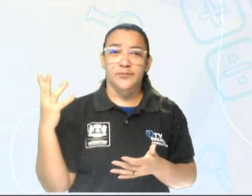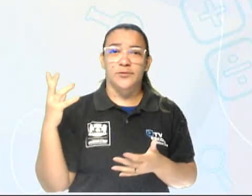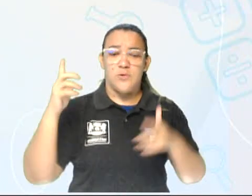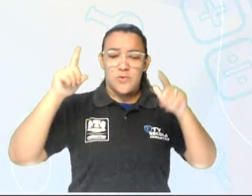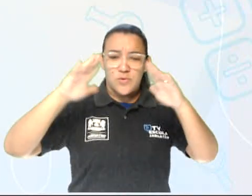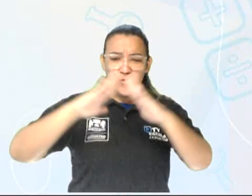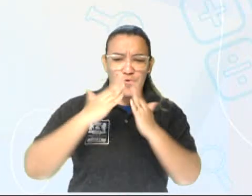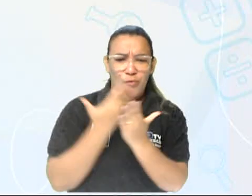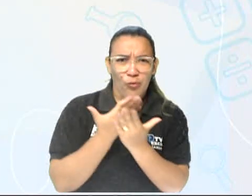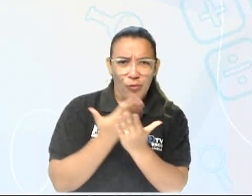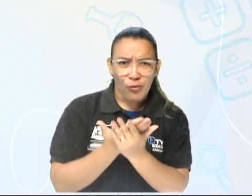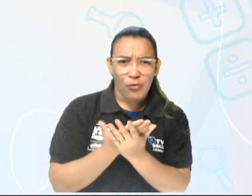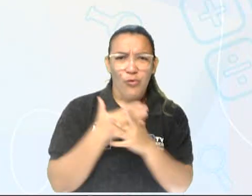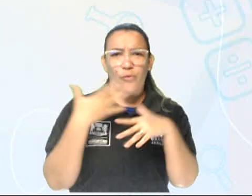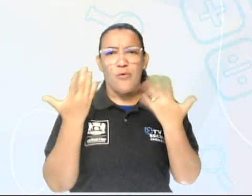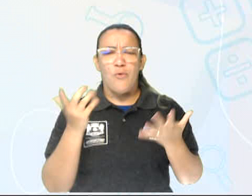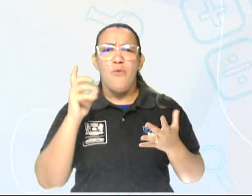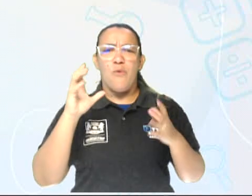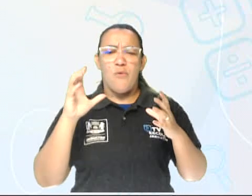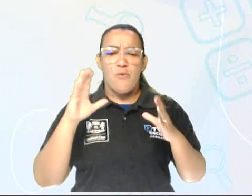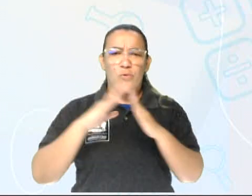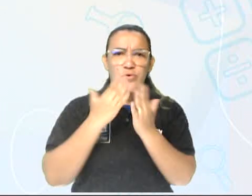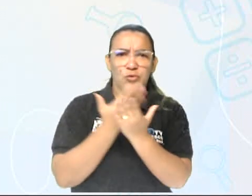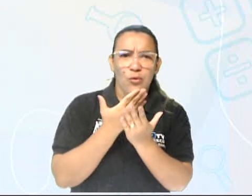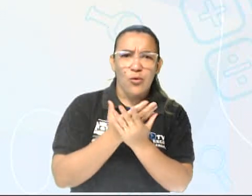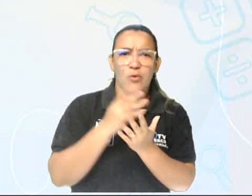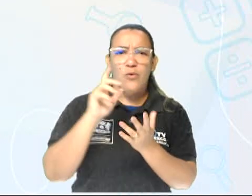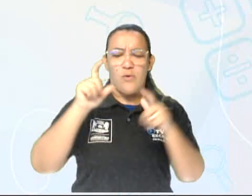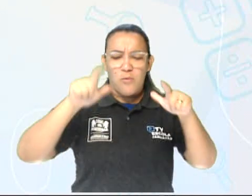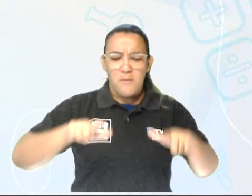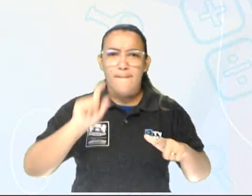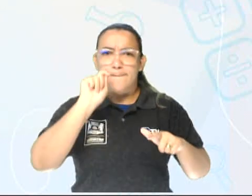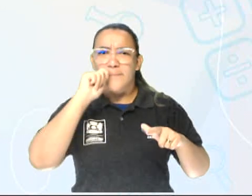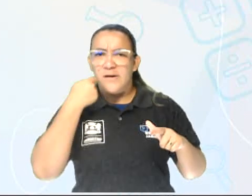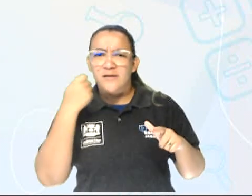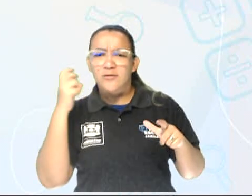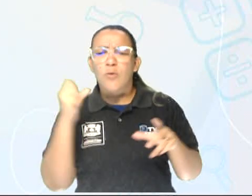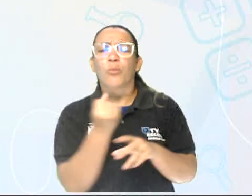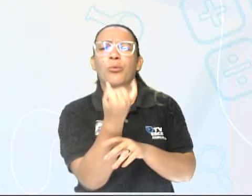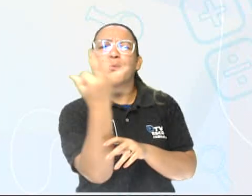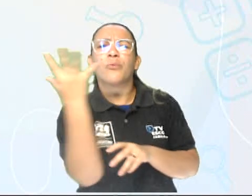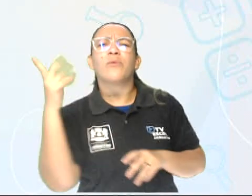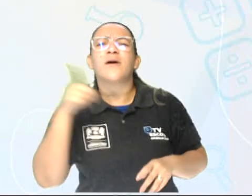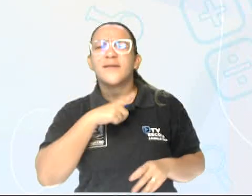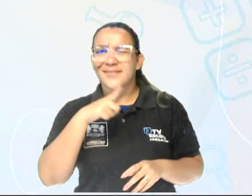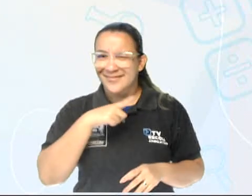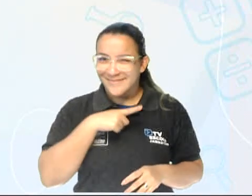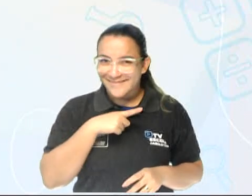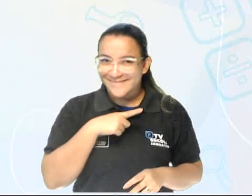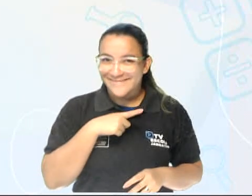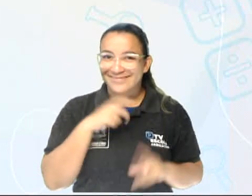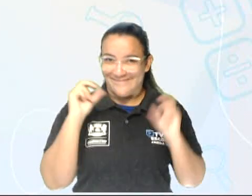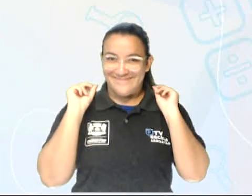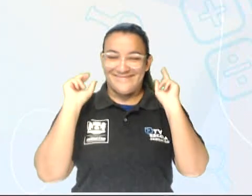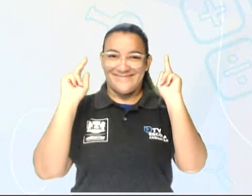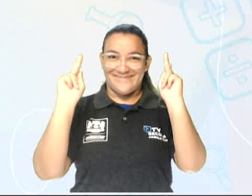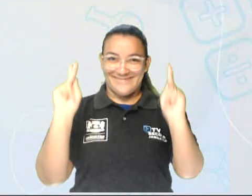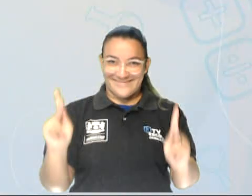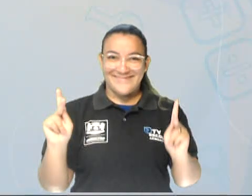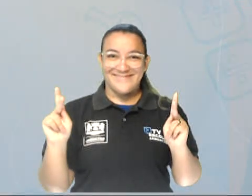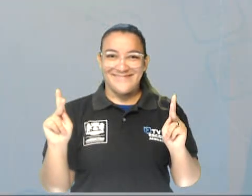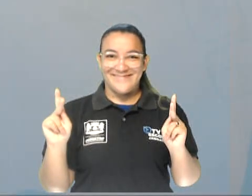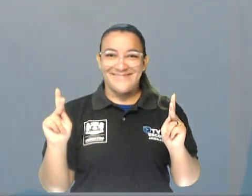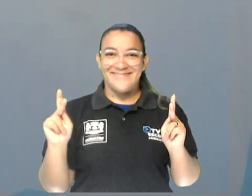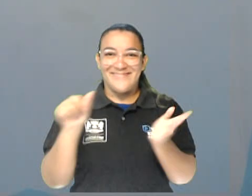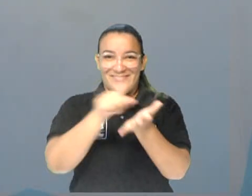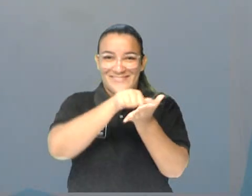schools, quantas bakeries existem por aí no teu bairro, pertinho de você. Beleza? Então, tá aí